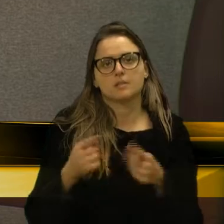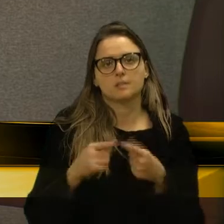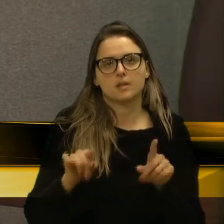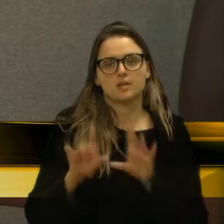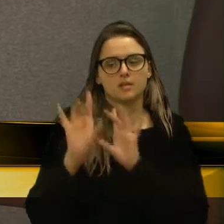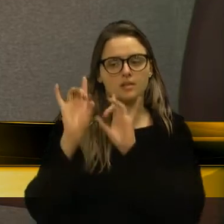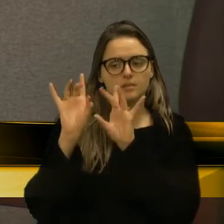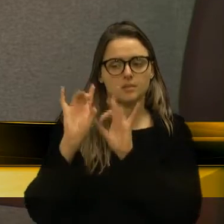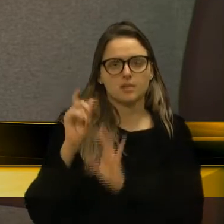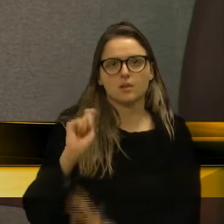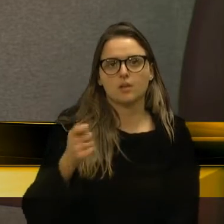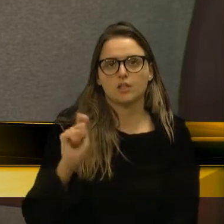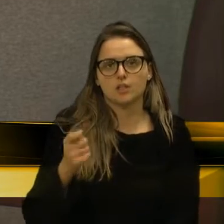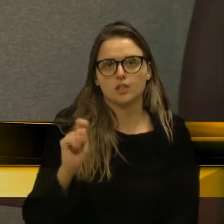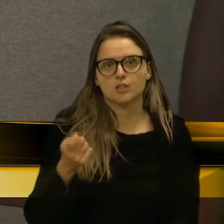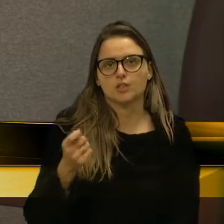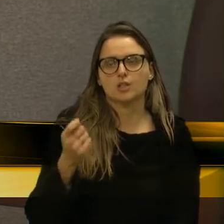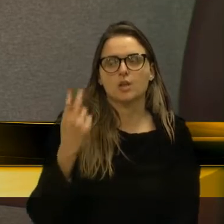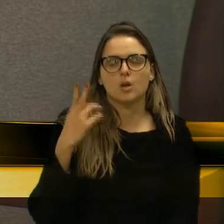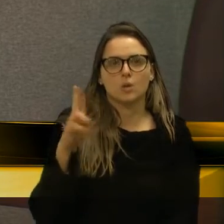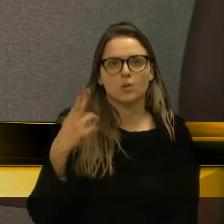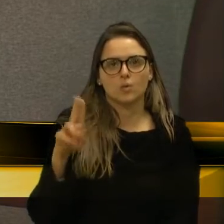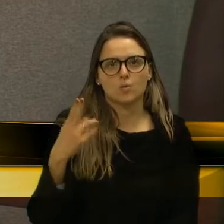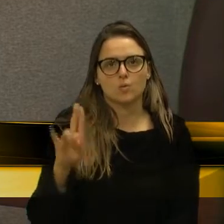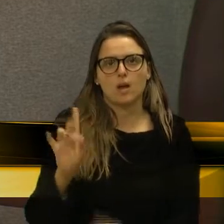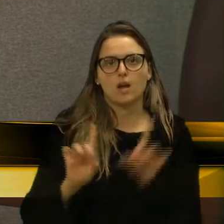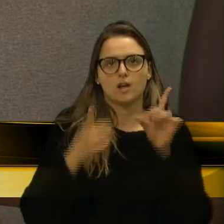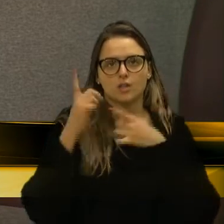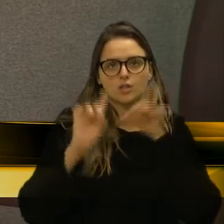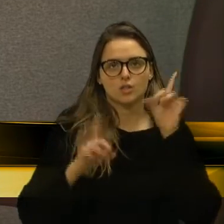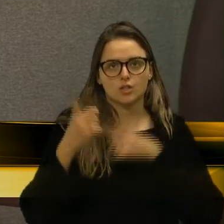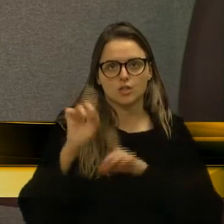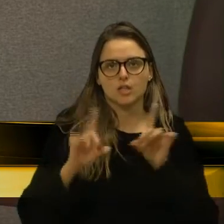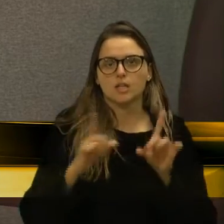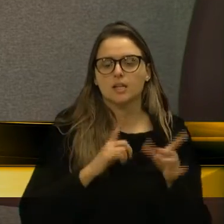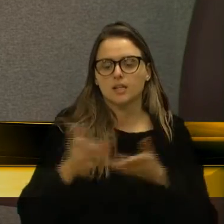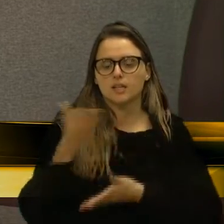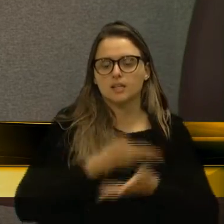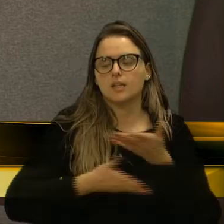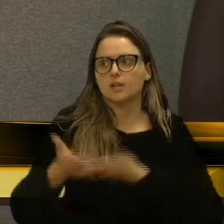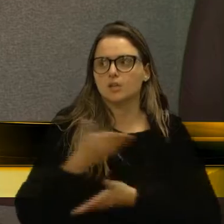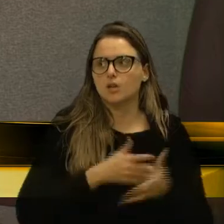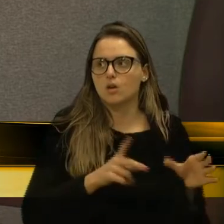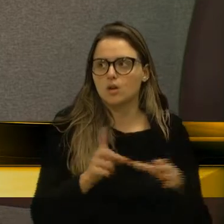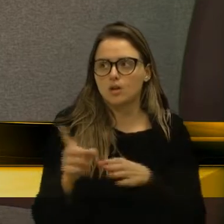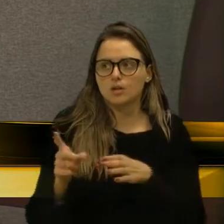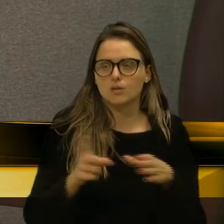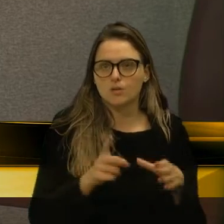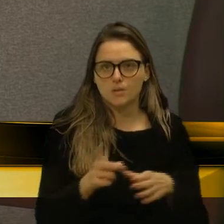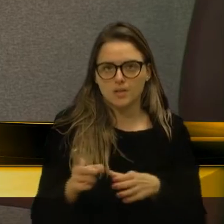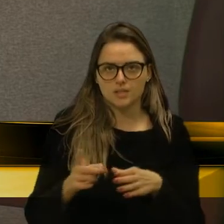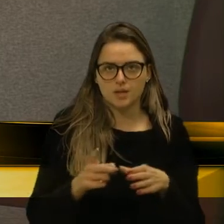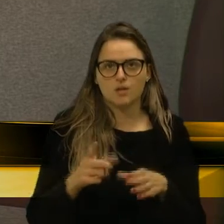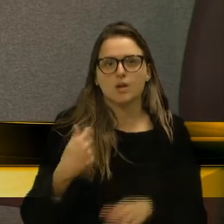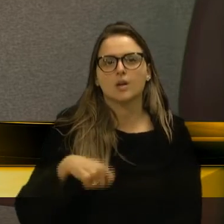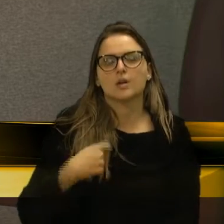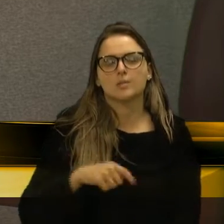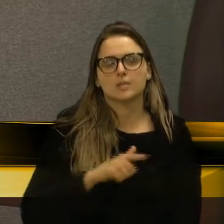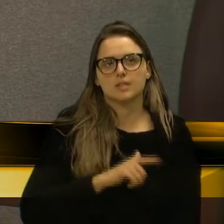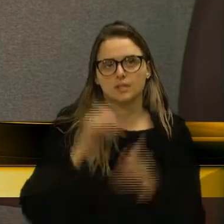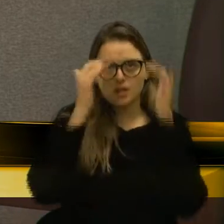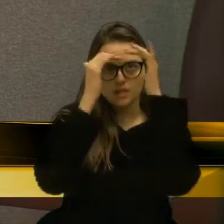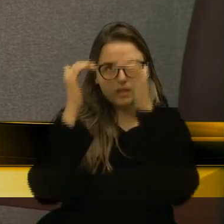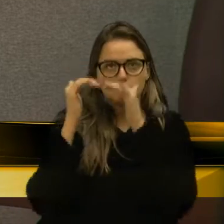Argentina, Uruguai, Chile, que são nossos parceiros comerciais, são nossos vizinhos, nós temos que ter o respeito com estes